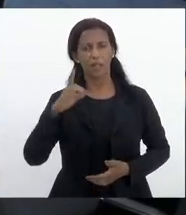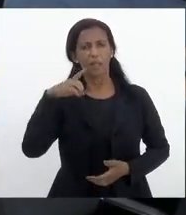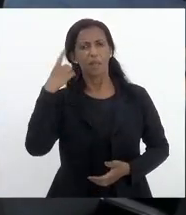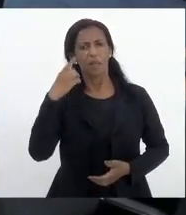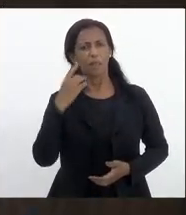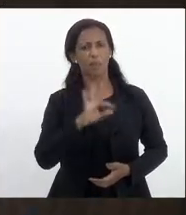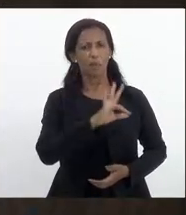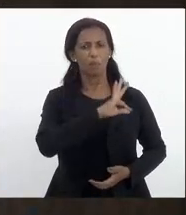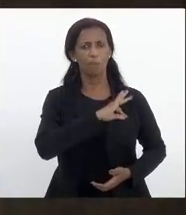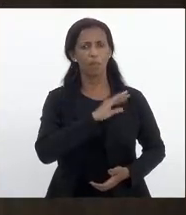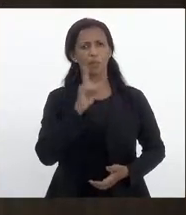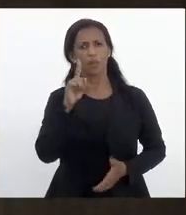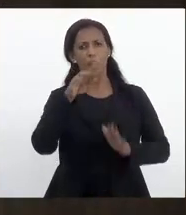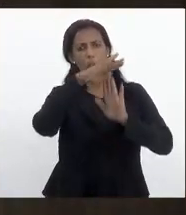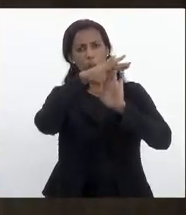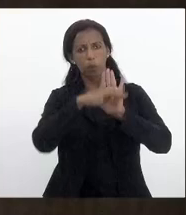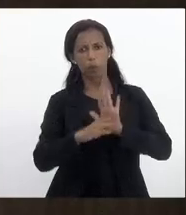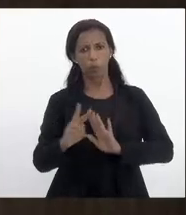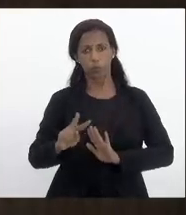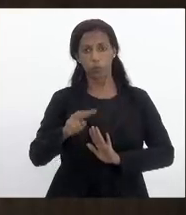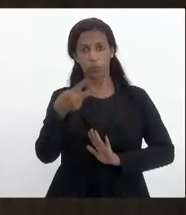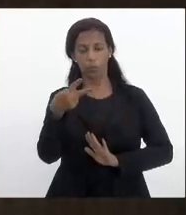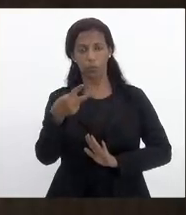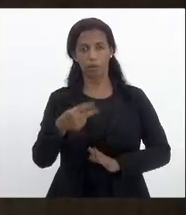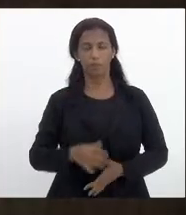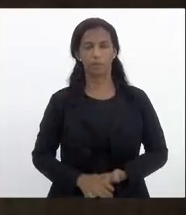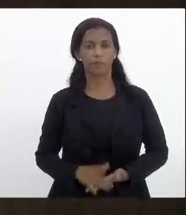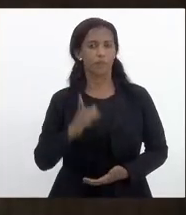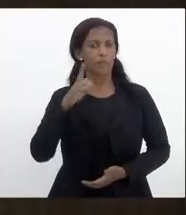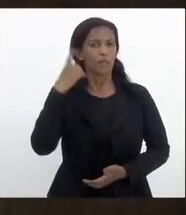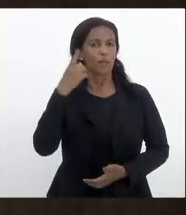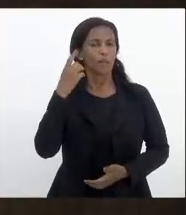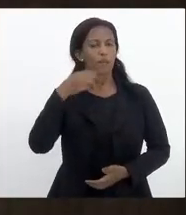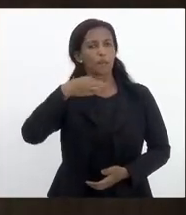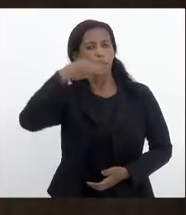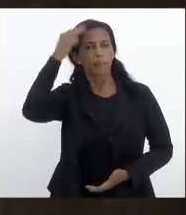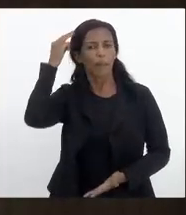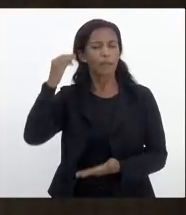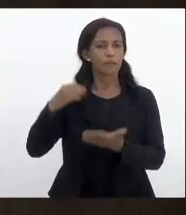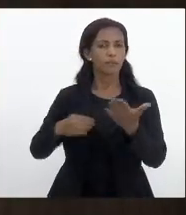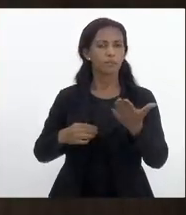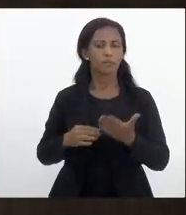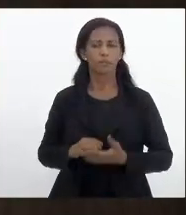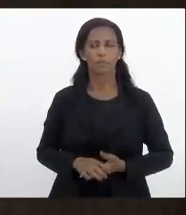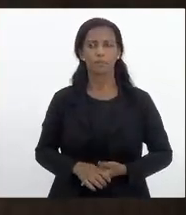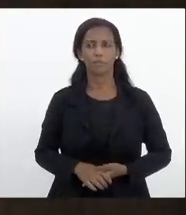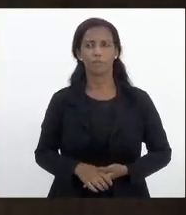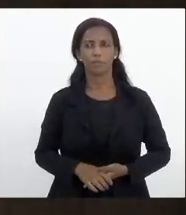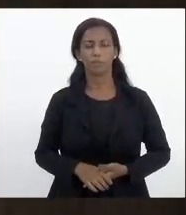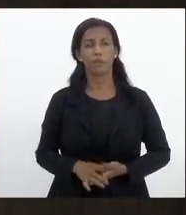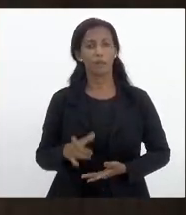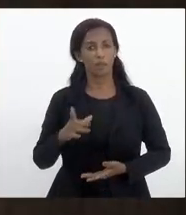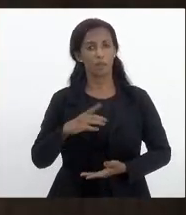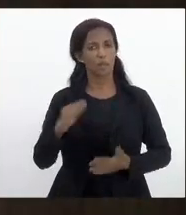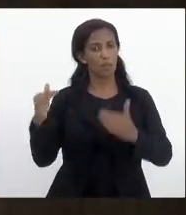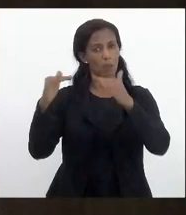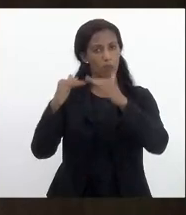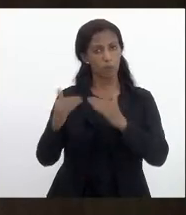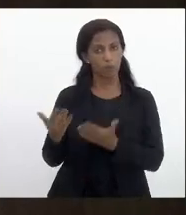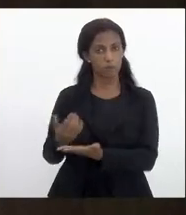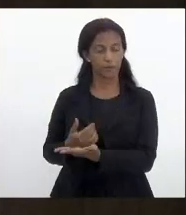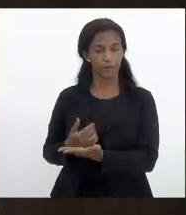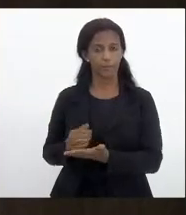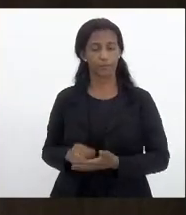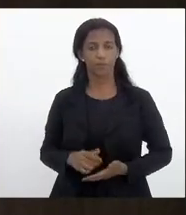uma questão de ordem aqui na verdade dupla deputado Márcio Pacheco que tem a ver com Vossa Excelência